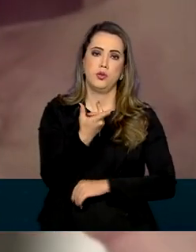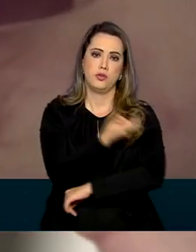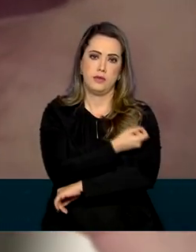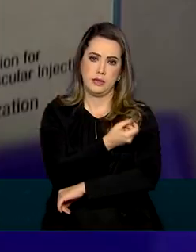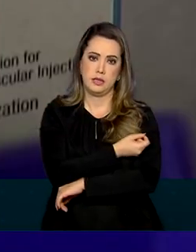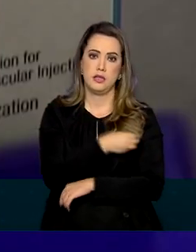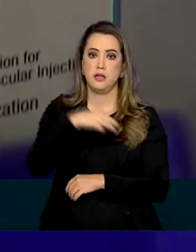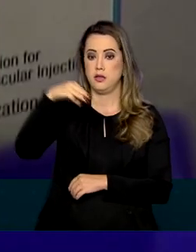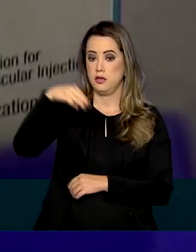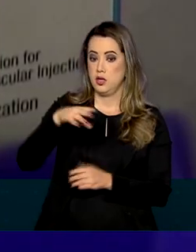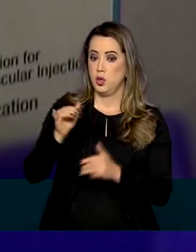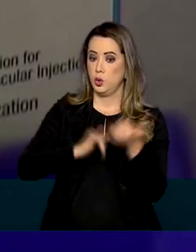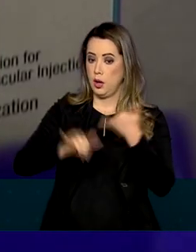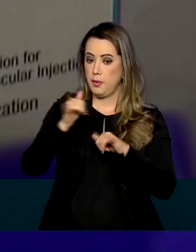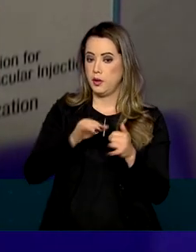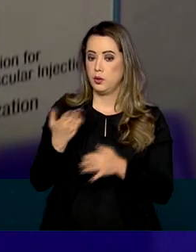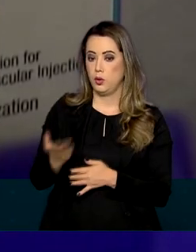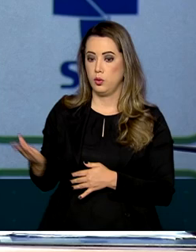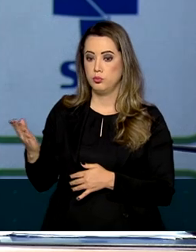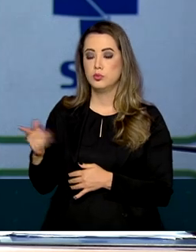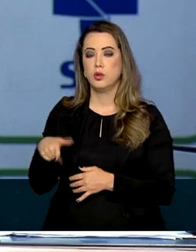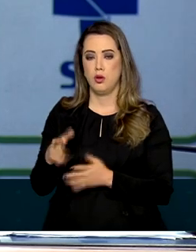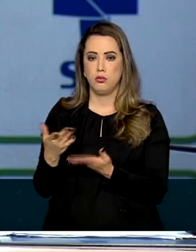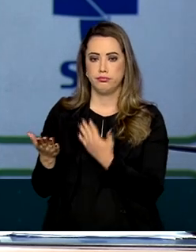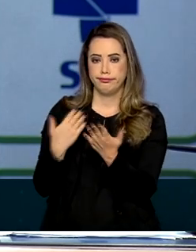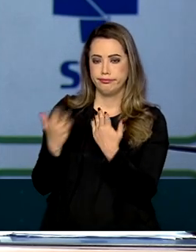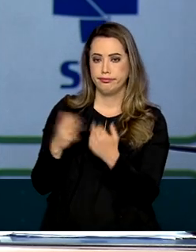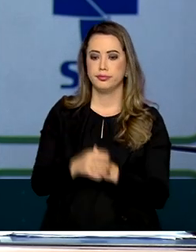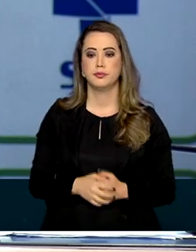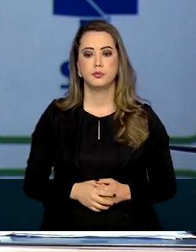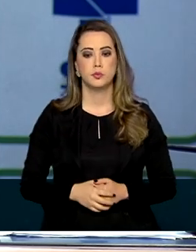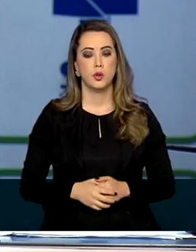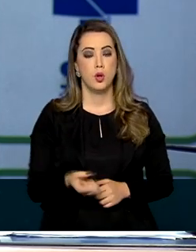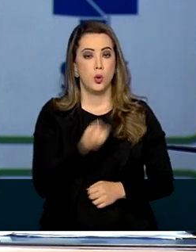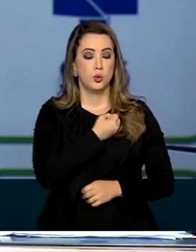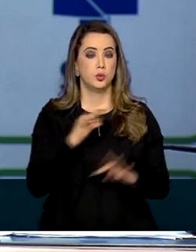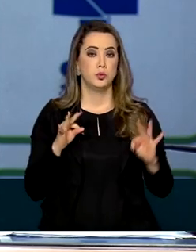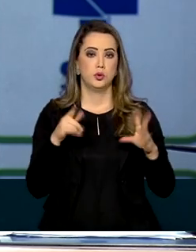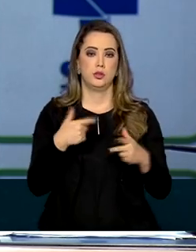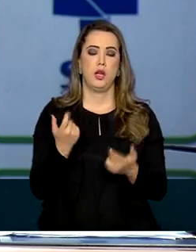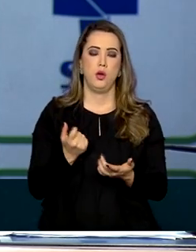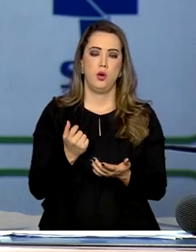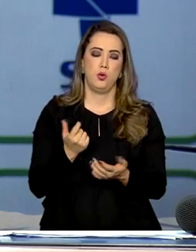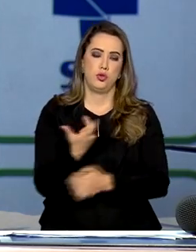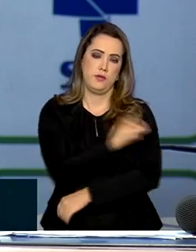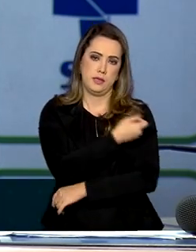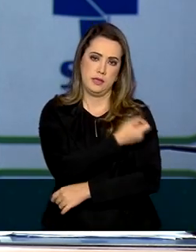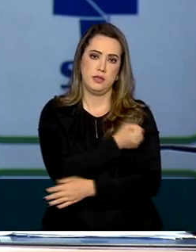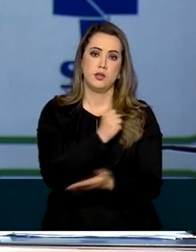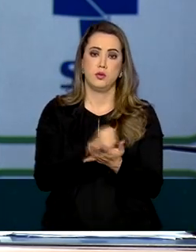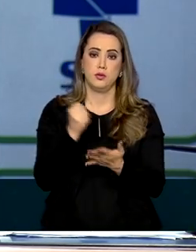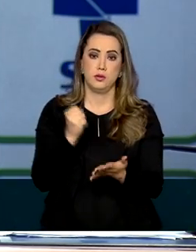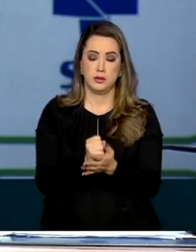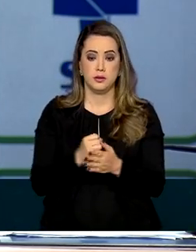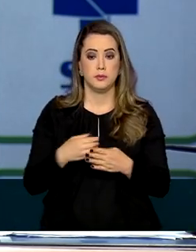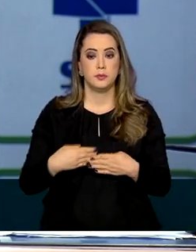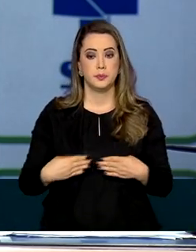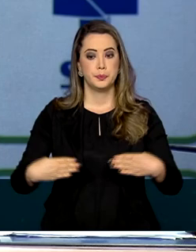Moderna estão em fase de negociação. O total de vacinas contratadas pelo Ministério da Saúde,